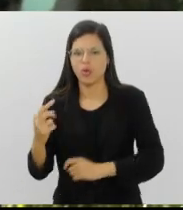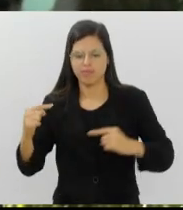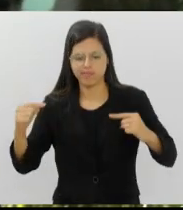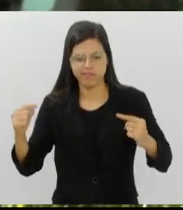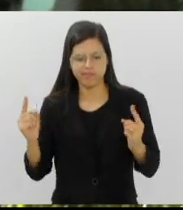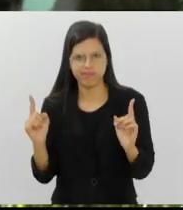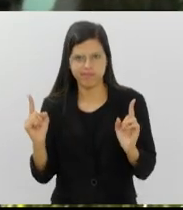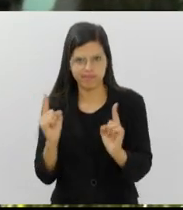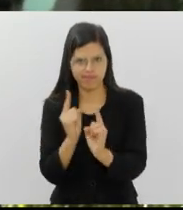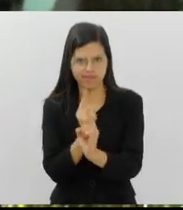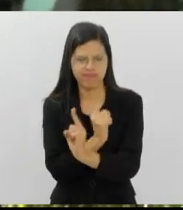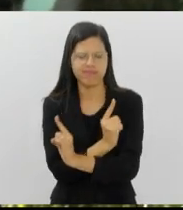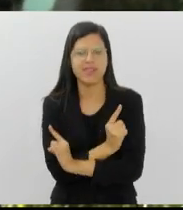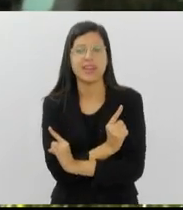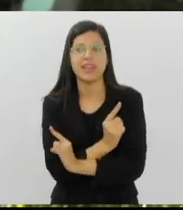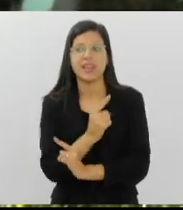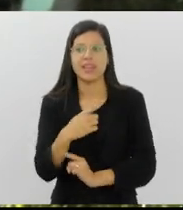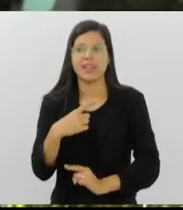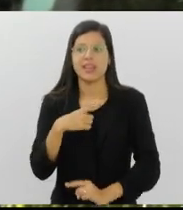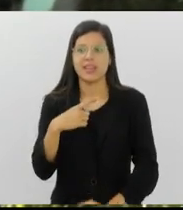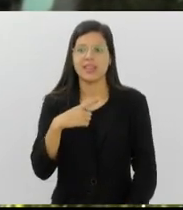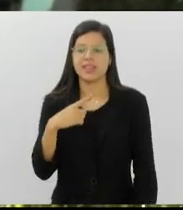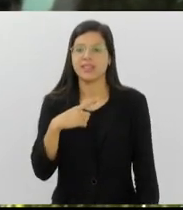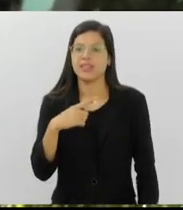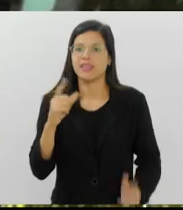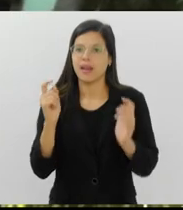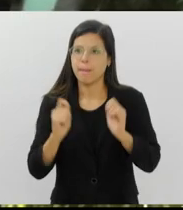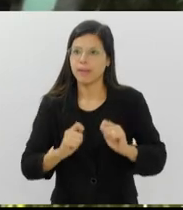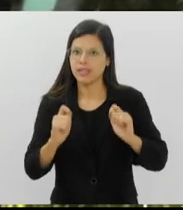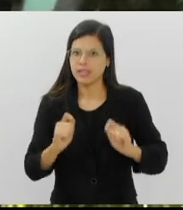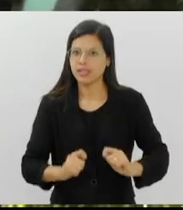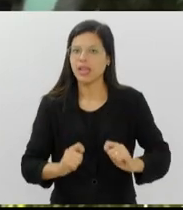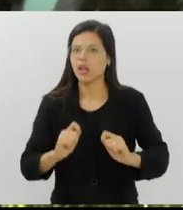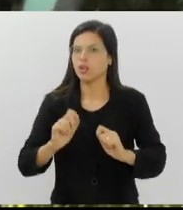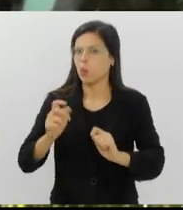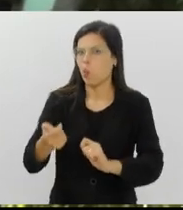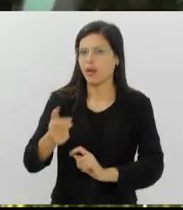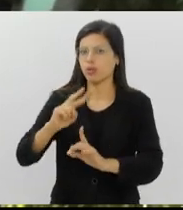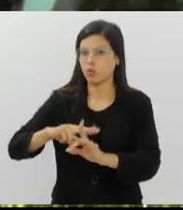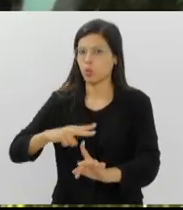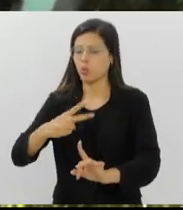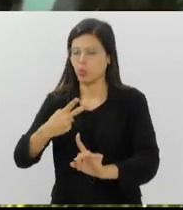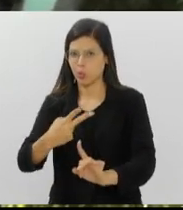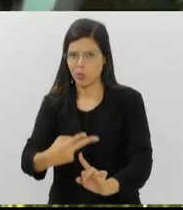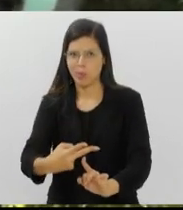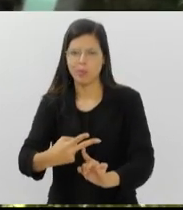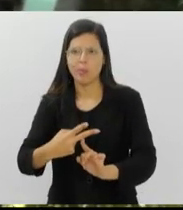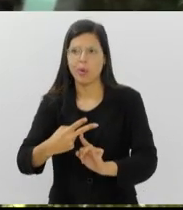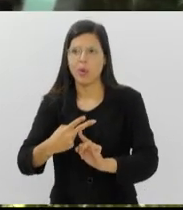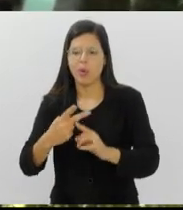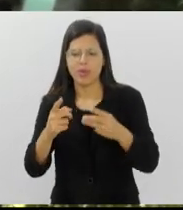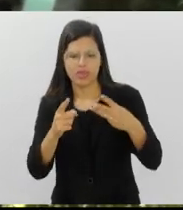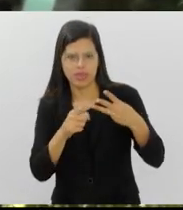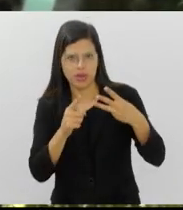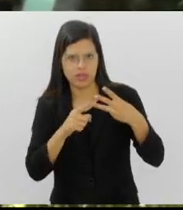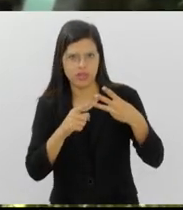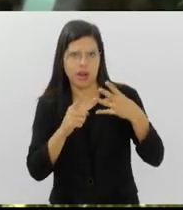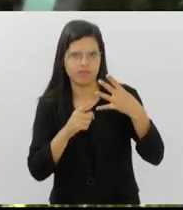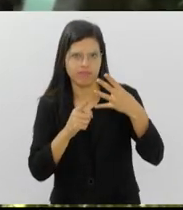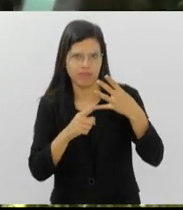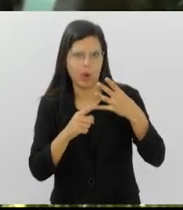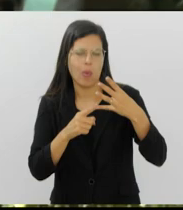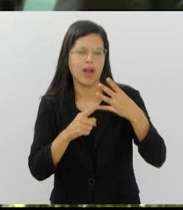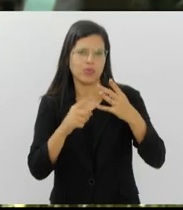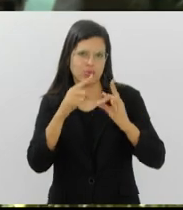capacidade de 600 pessoas por hora. Portanto, melhorou, quase dobrou a capacidade de transporte da terceira para essa quarta geração.